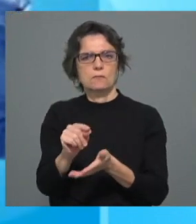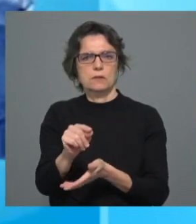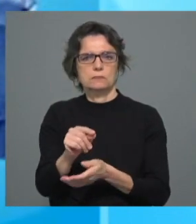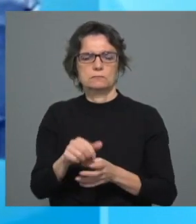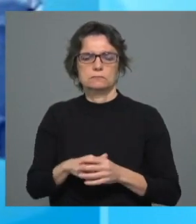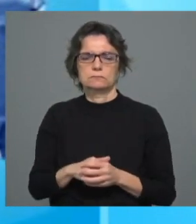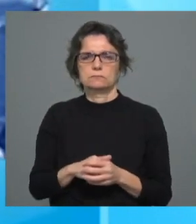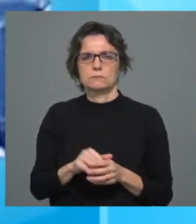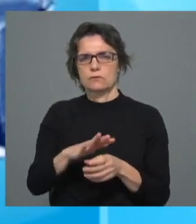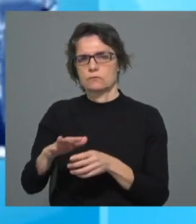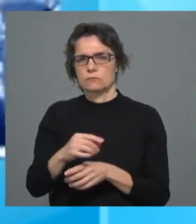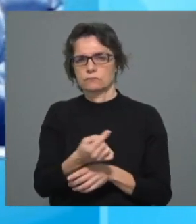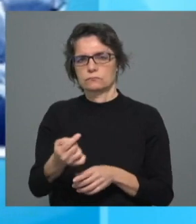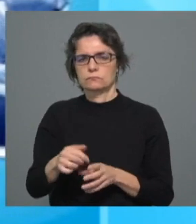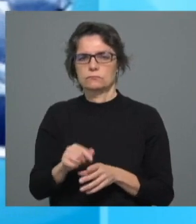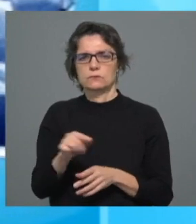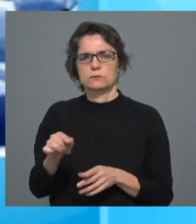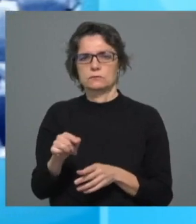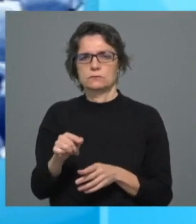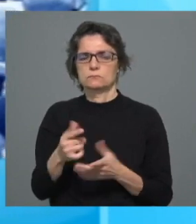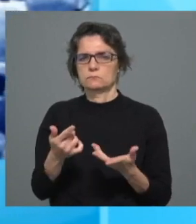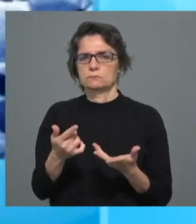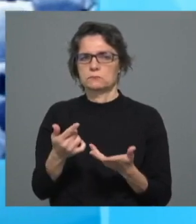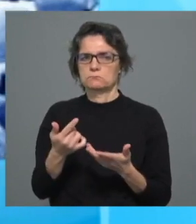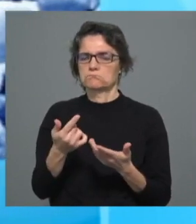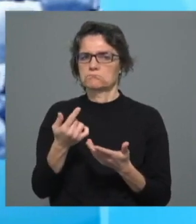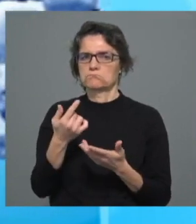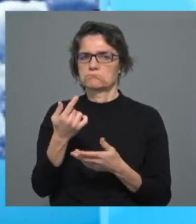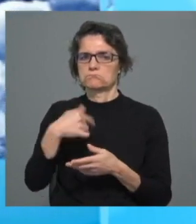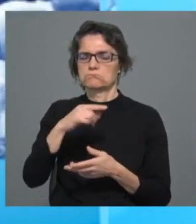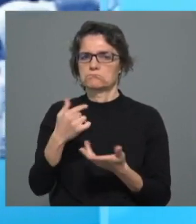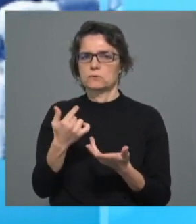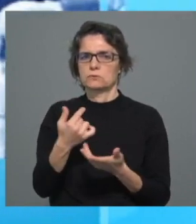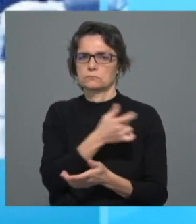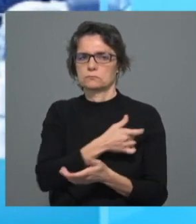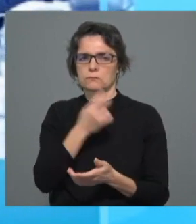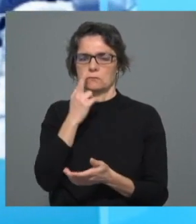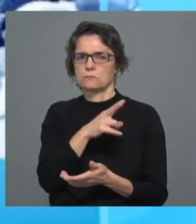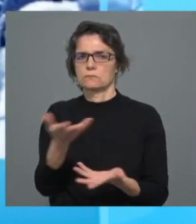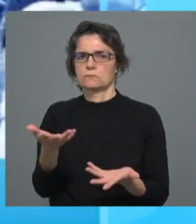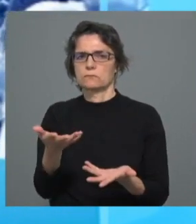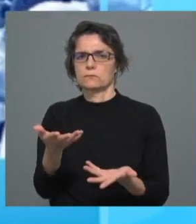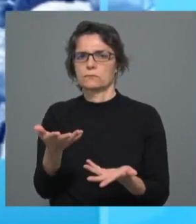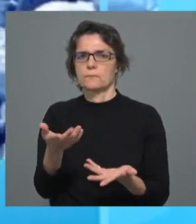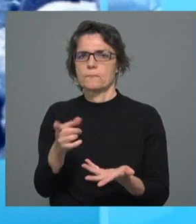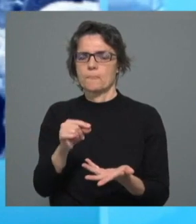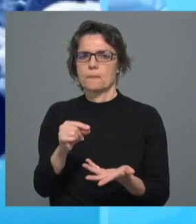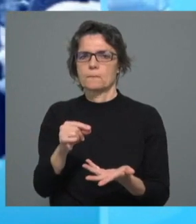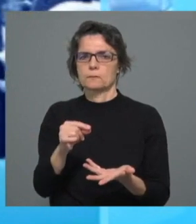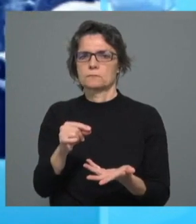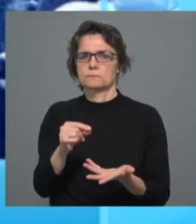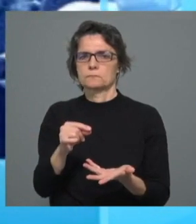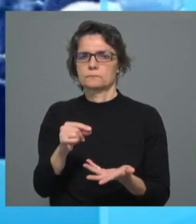que mereceu referências críticas e que foi representado pela presença